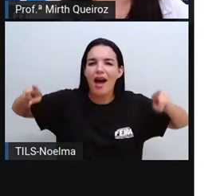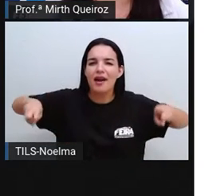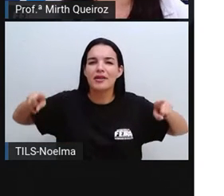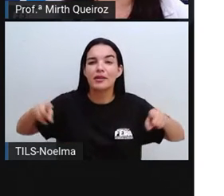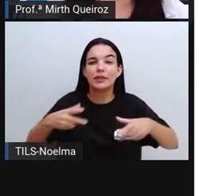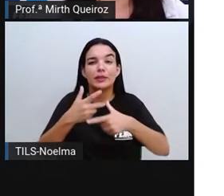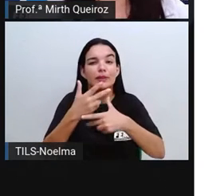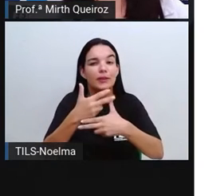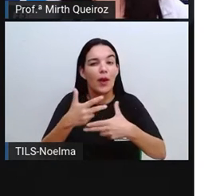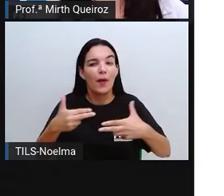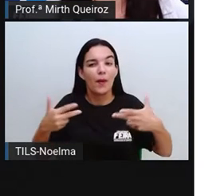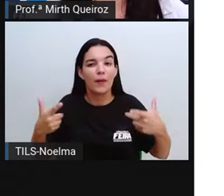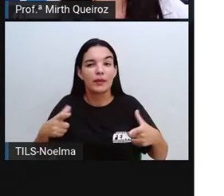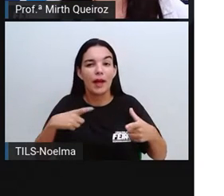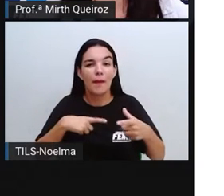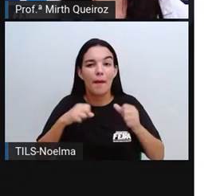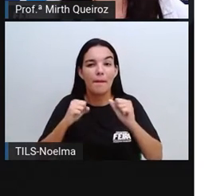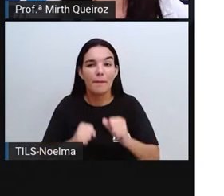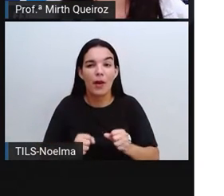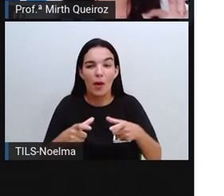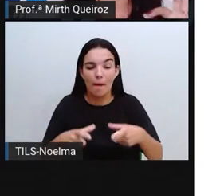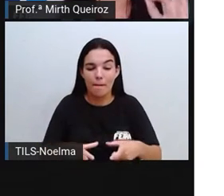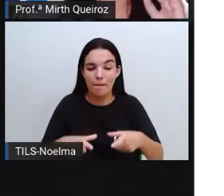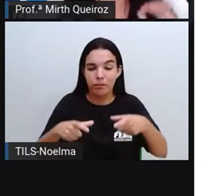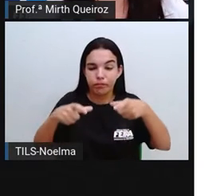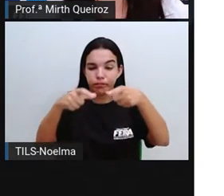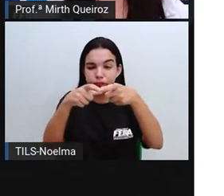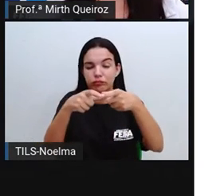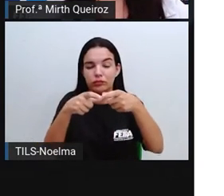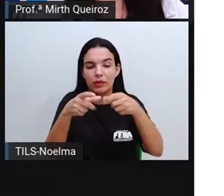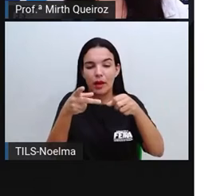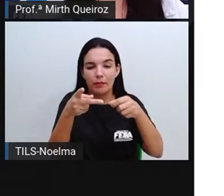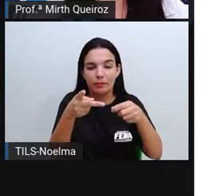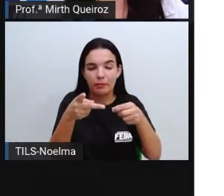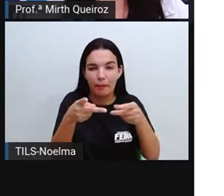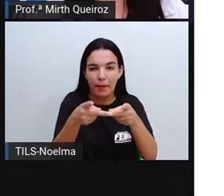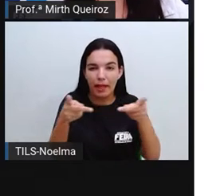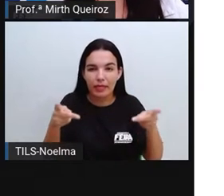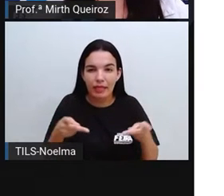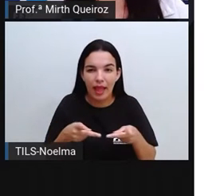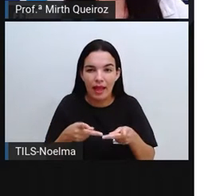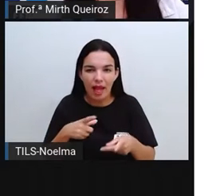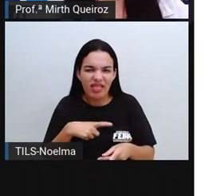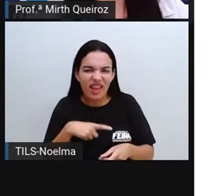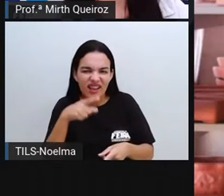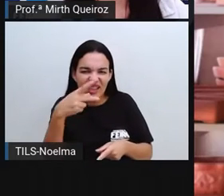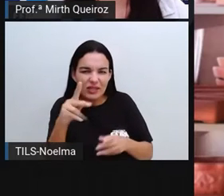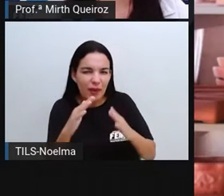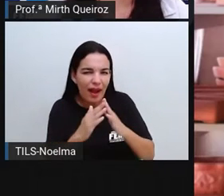Vocês já viram algum objeto de cerâmica? Tem algum objeto de cerâmica aí na casa de vocês?